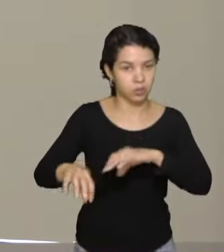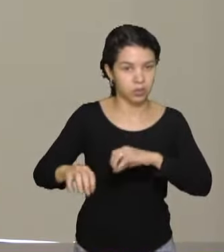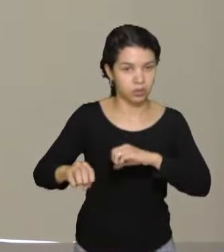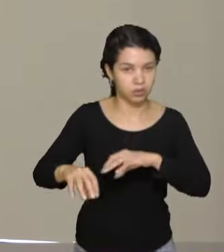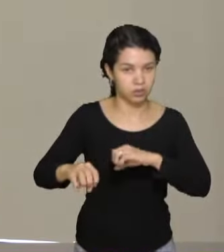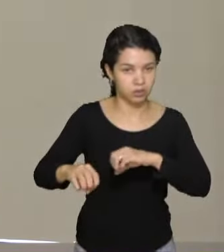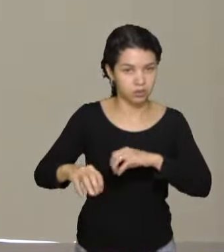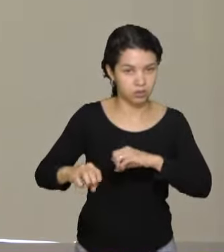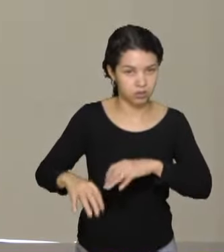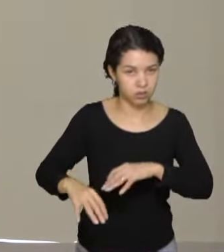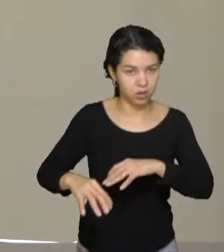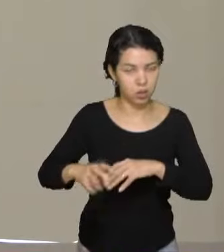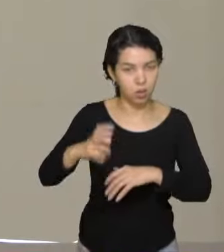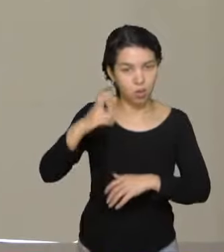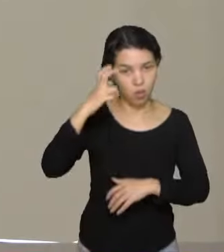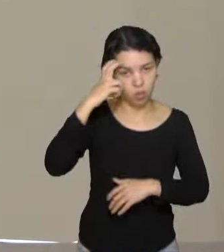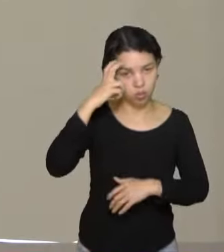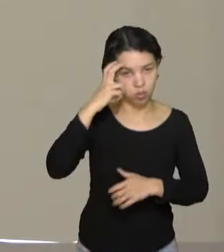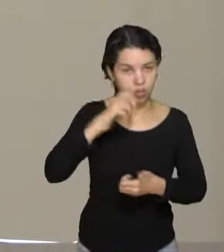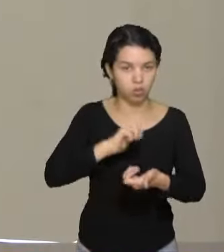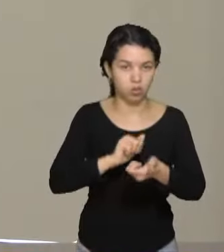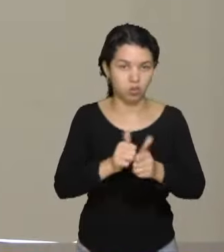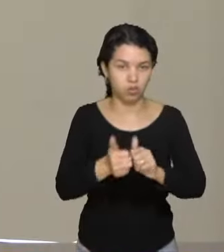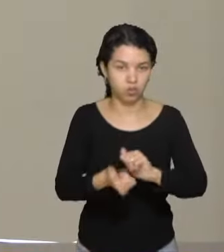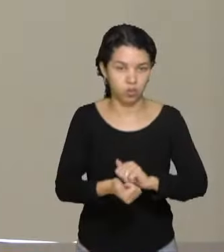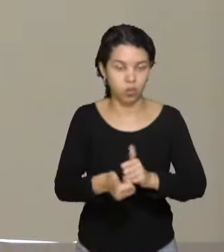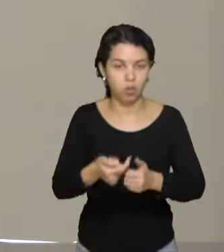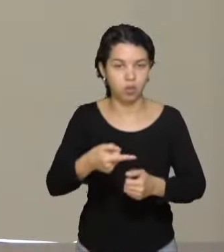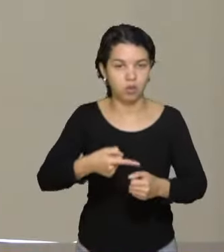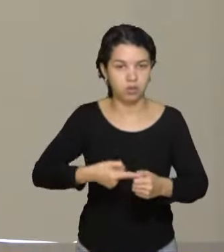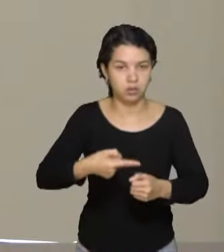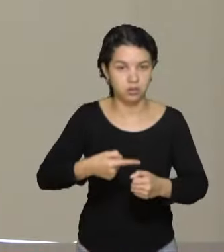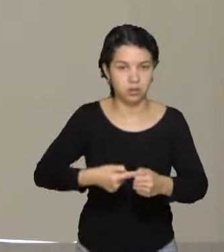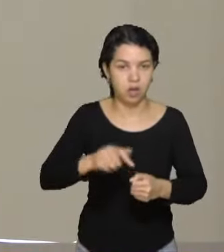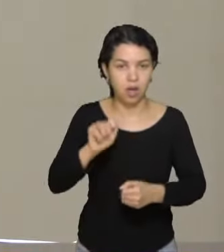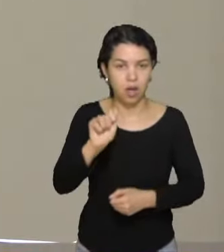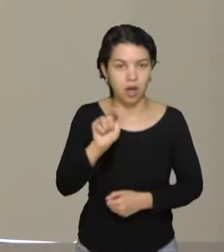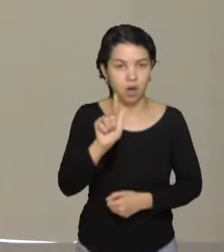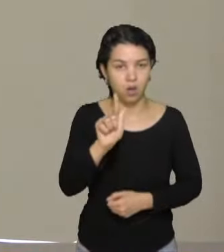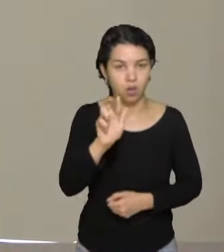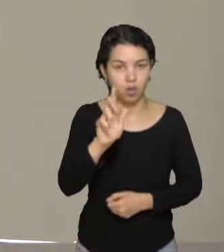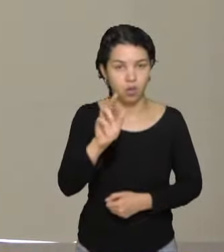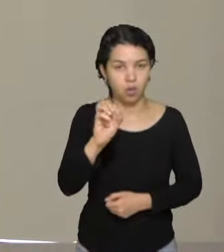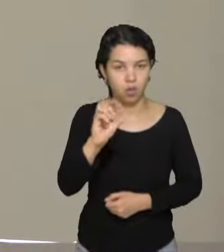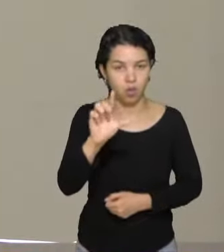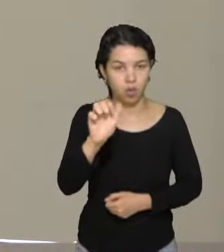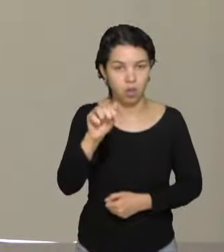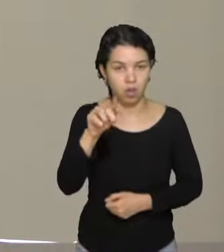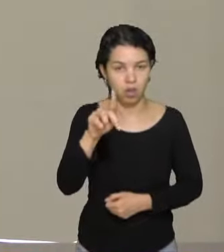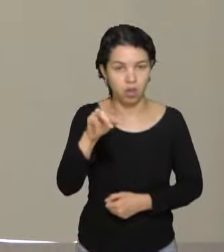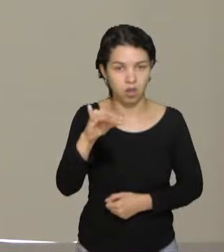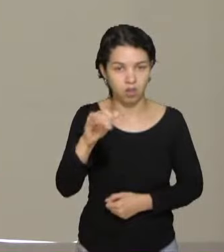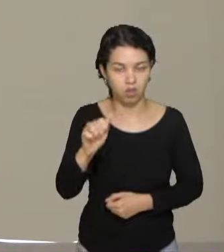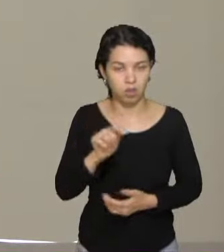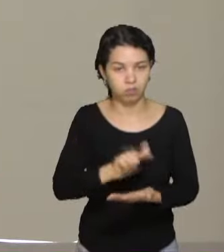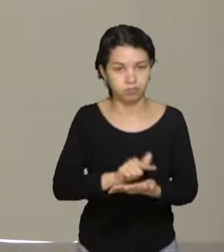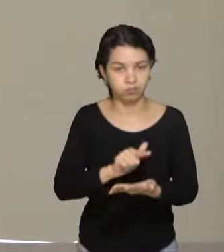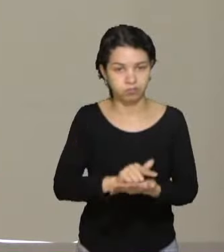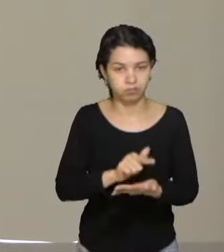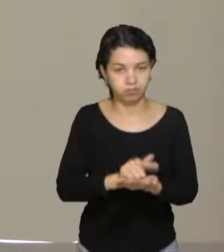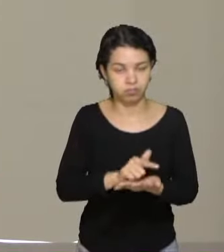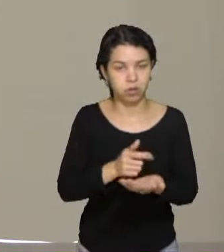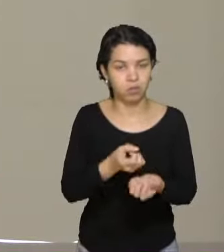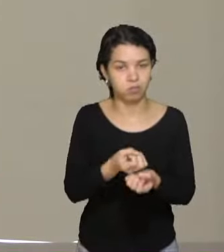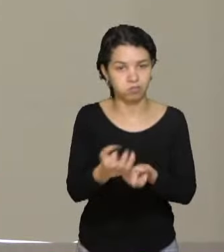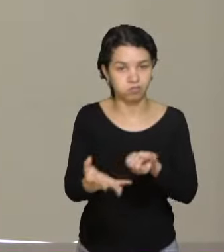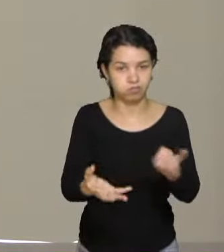Cultural e Esportivo do município de Agrolante, pelo material didático que está sendo distribuído nas